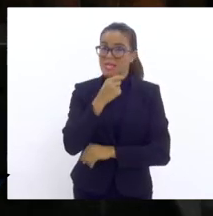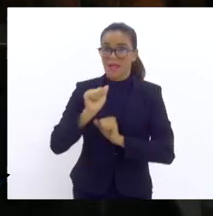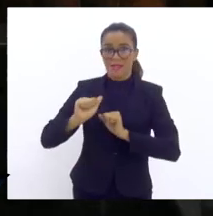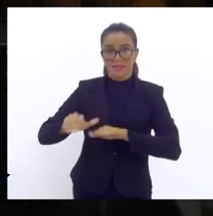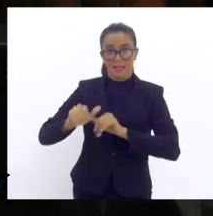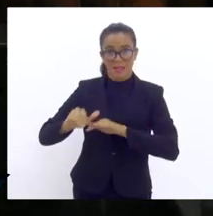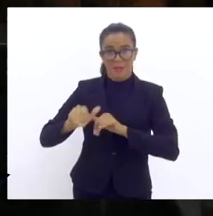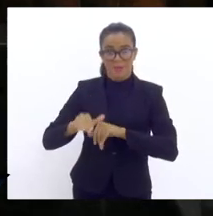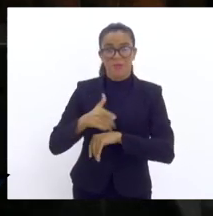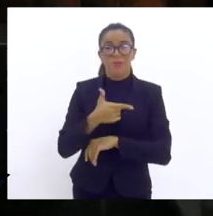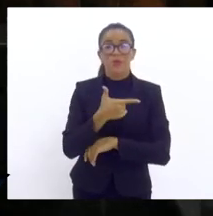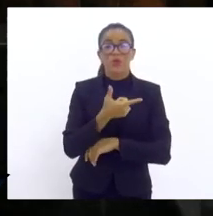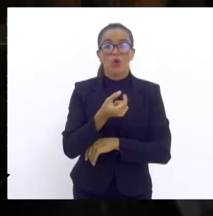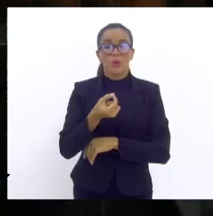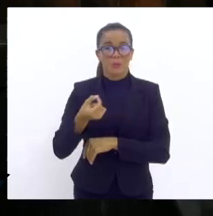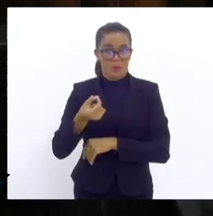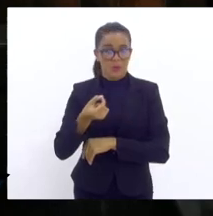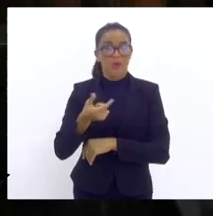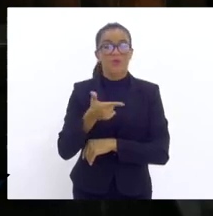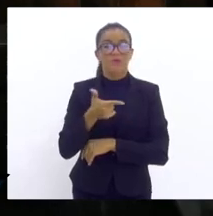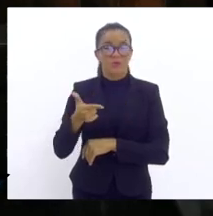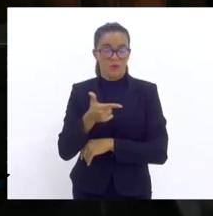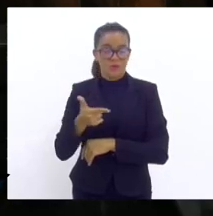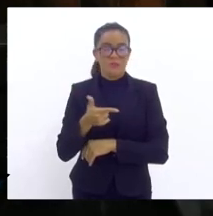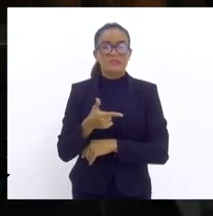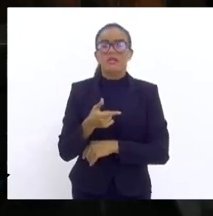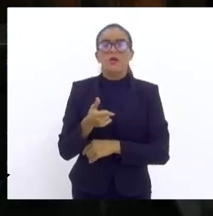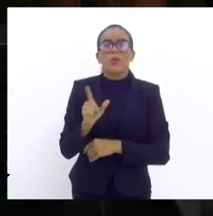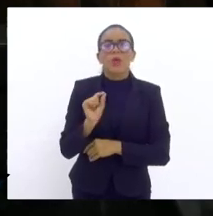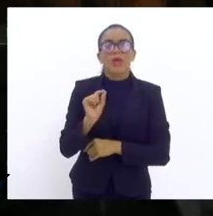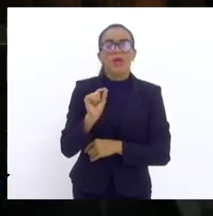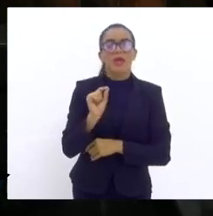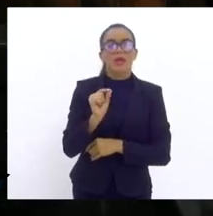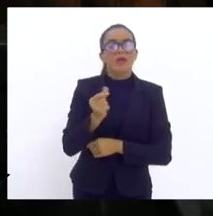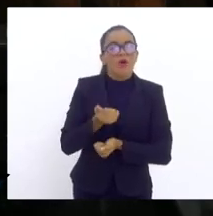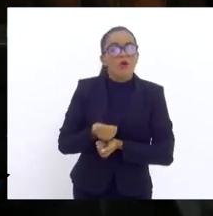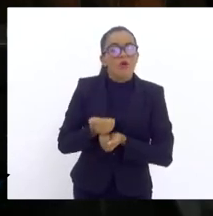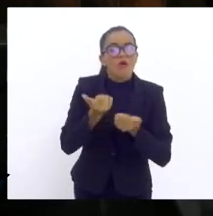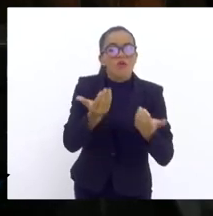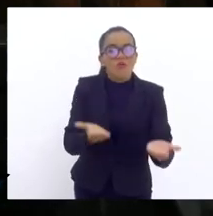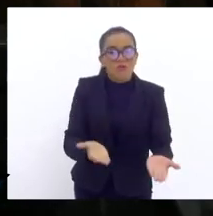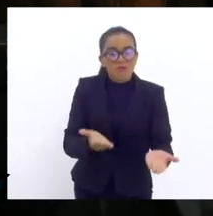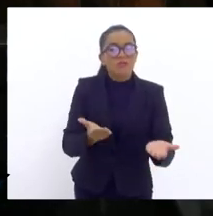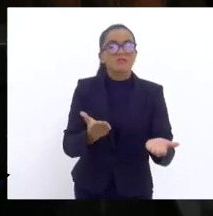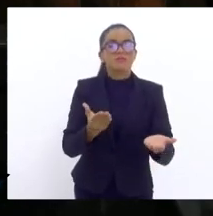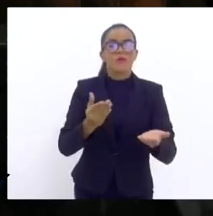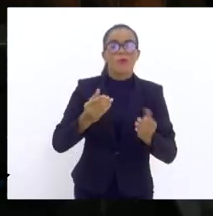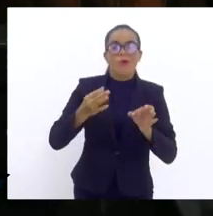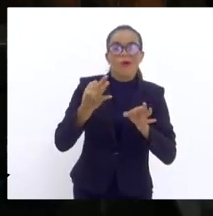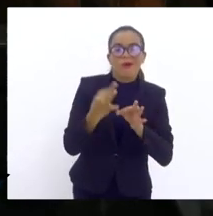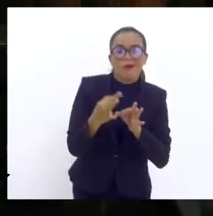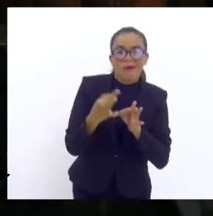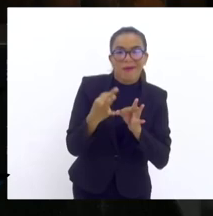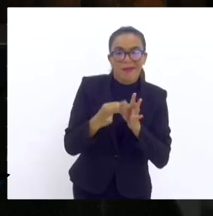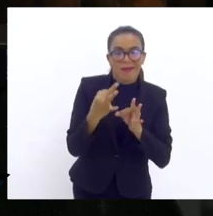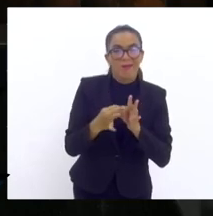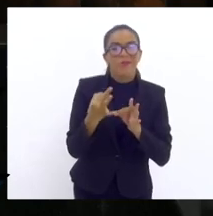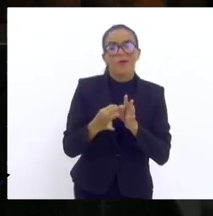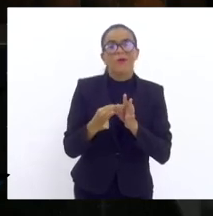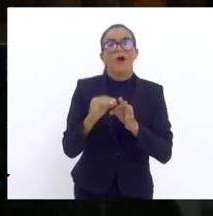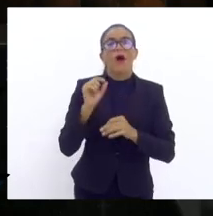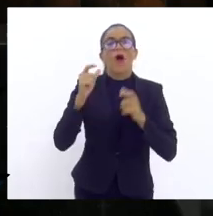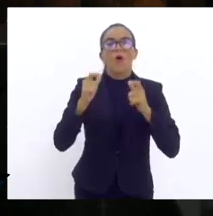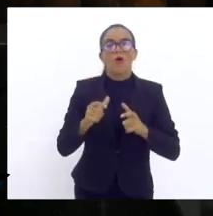Esse PL, que virou lei, criou uma linha de crédito específica lá na